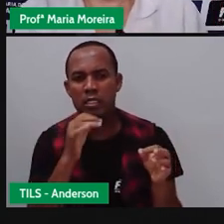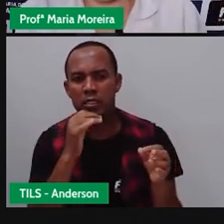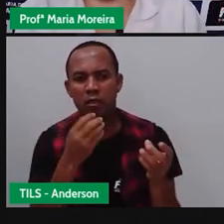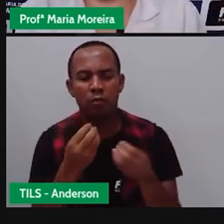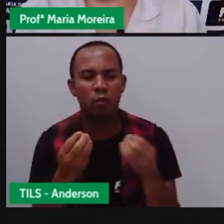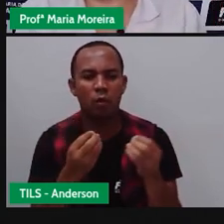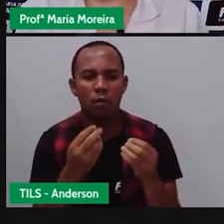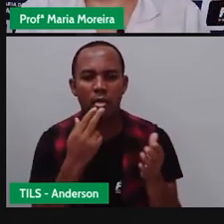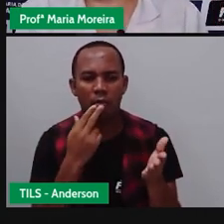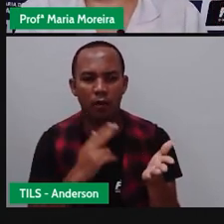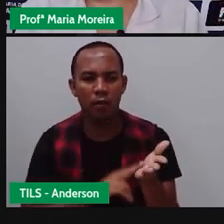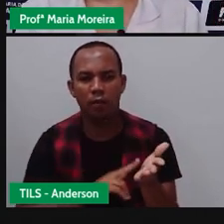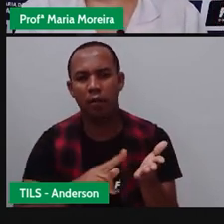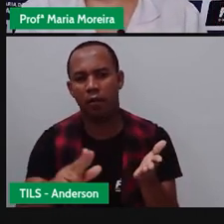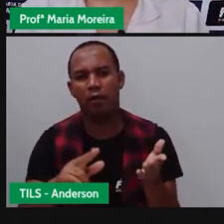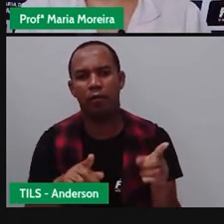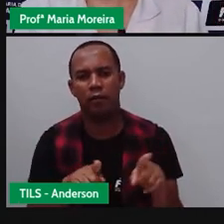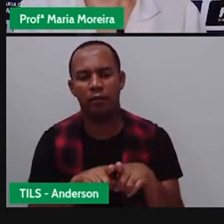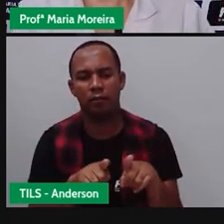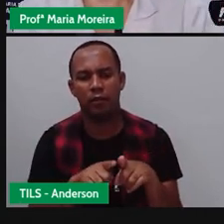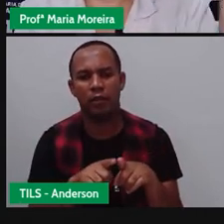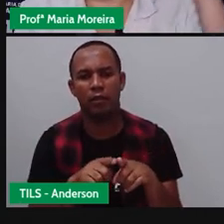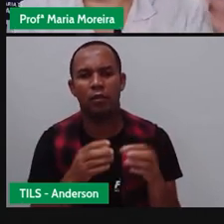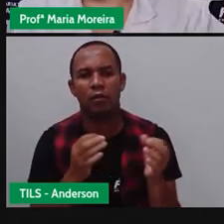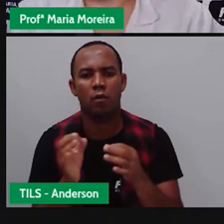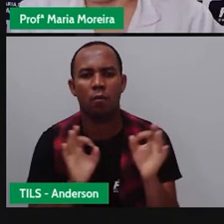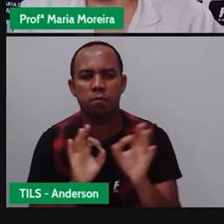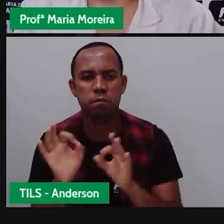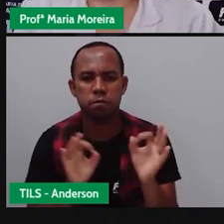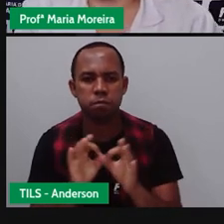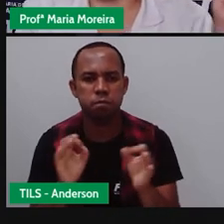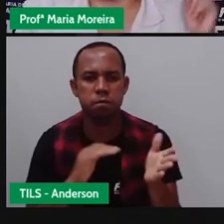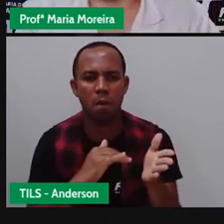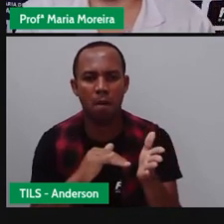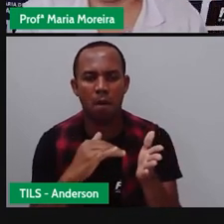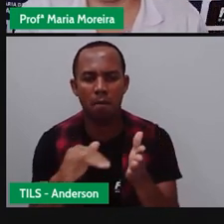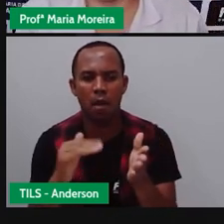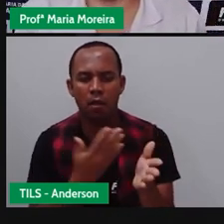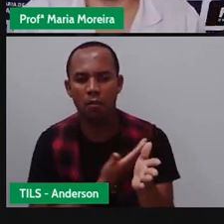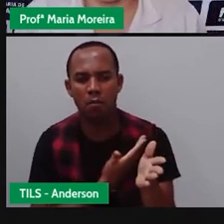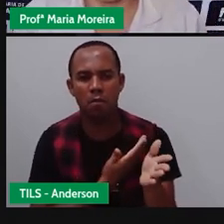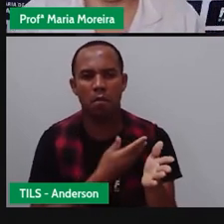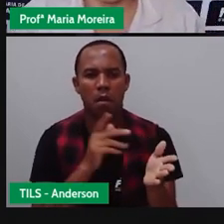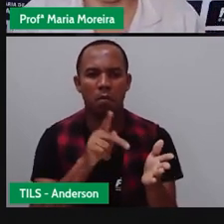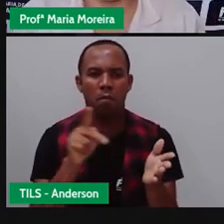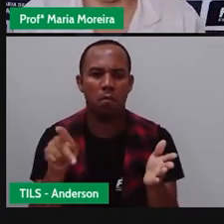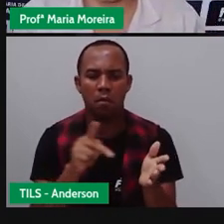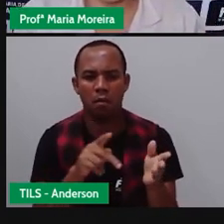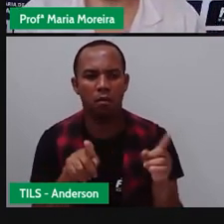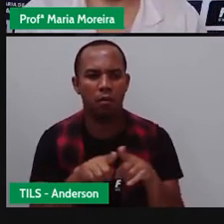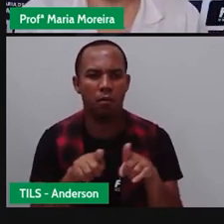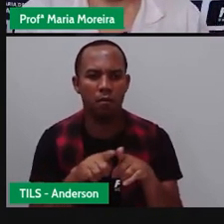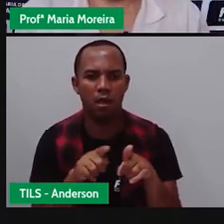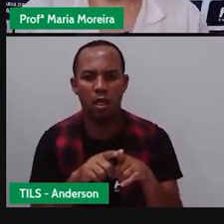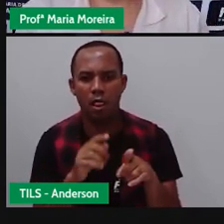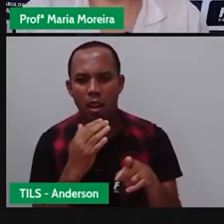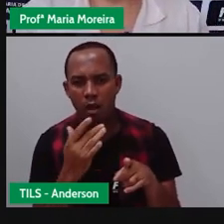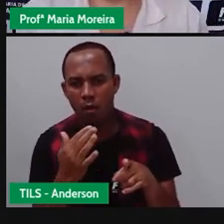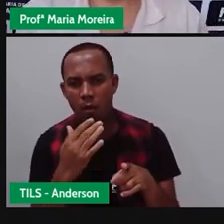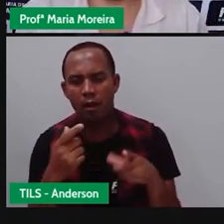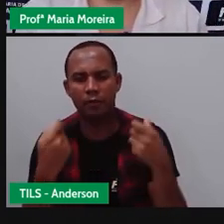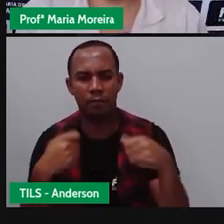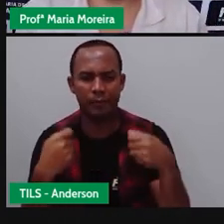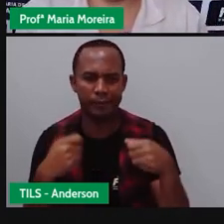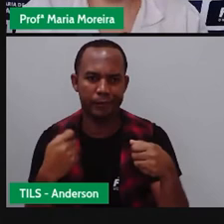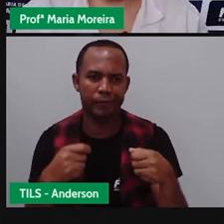carta. Então, bilhete que você vai construir, que você vai compartilhar aí com seus colegas e com o seu professor na sua próxima aula de linguagens, ele precisa